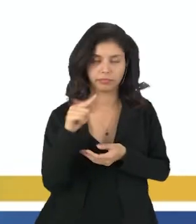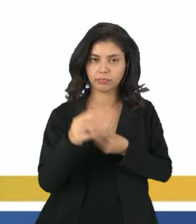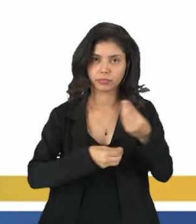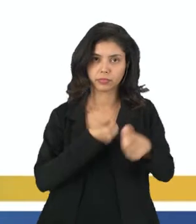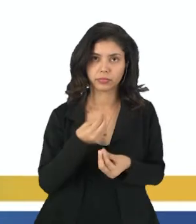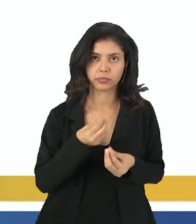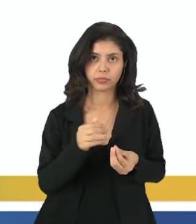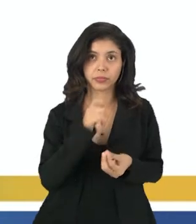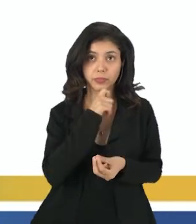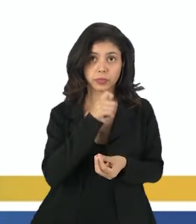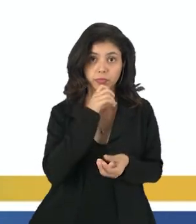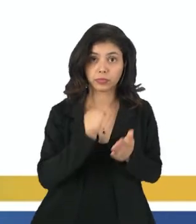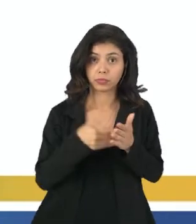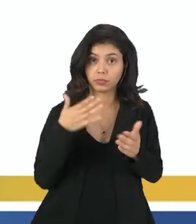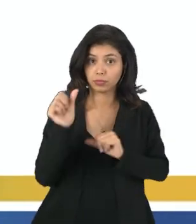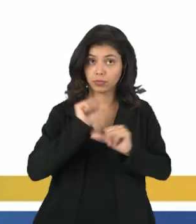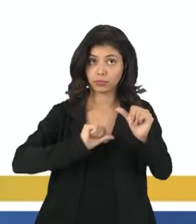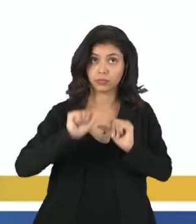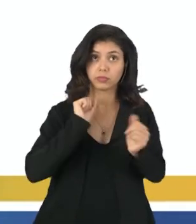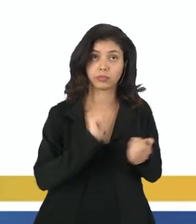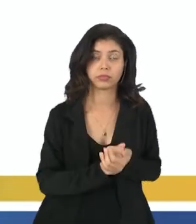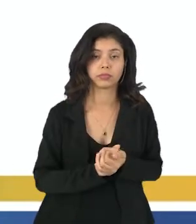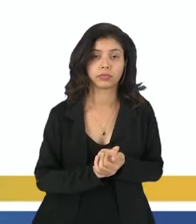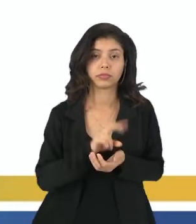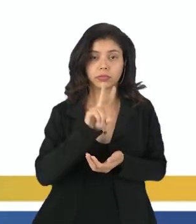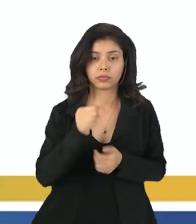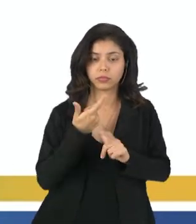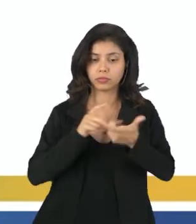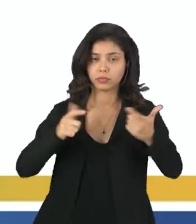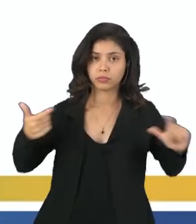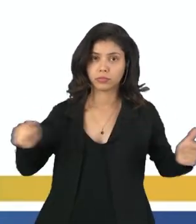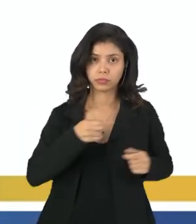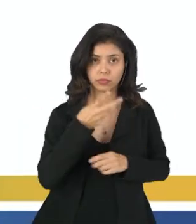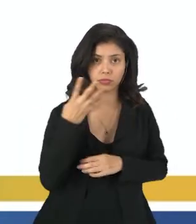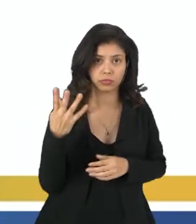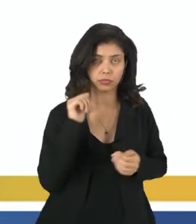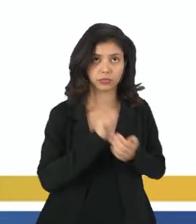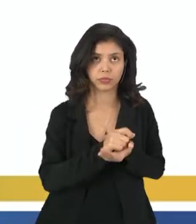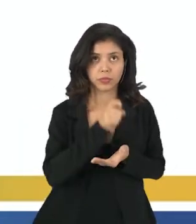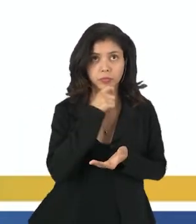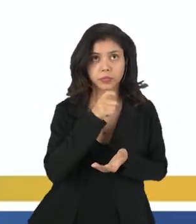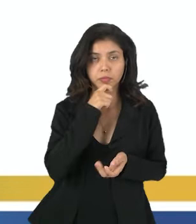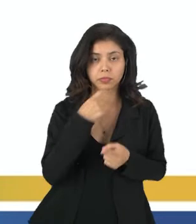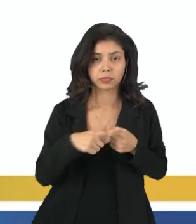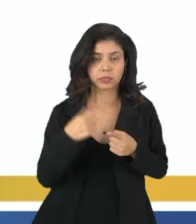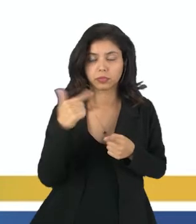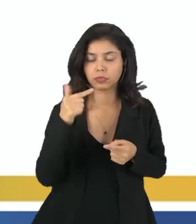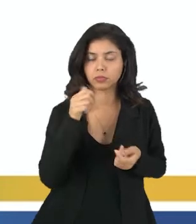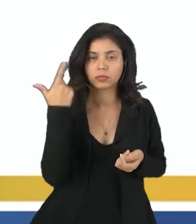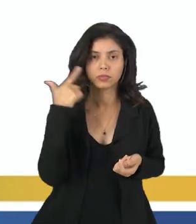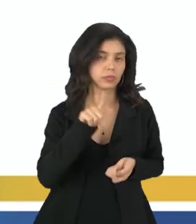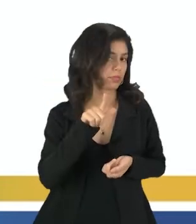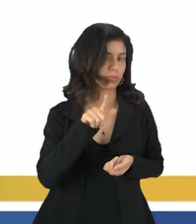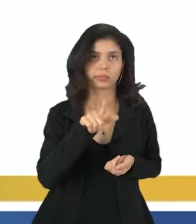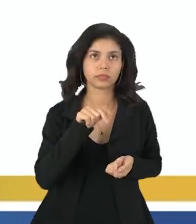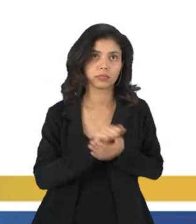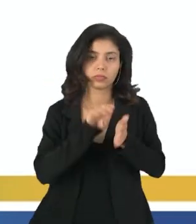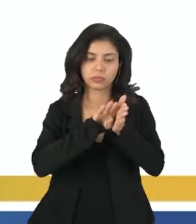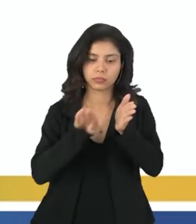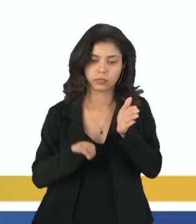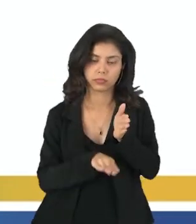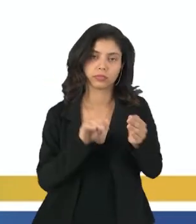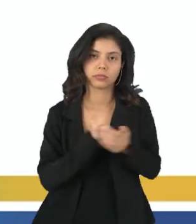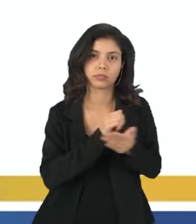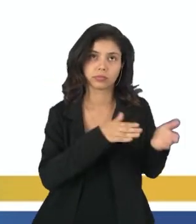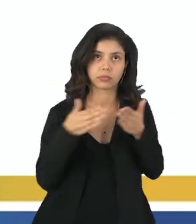que fique mais frio. Muito pelo contrário, né? Vai aumentar a quantidade de gelo, porque esse ar não vai conseguir descer